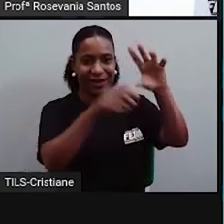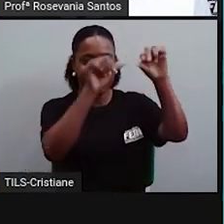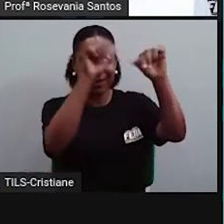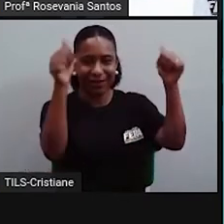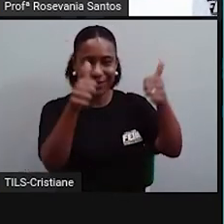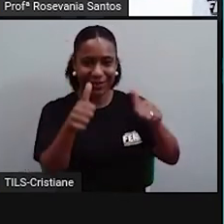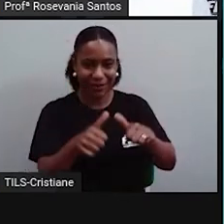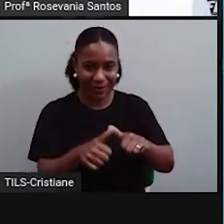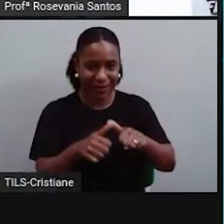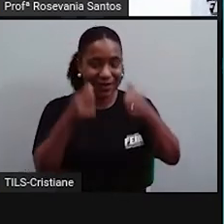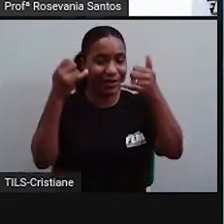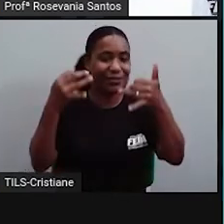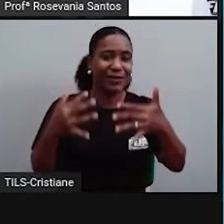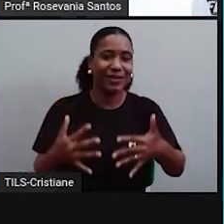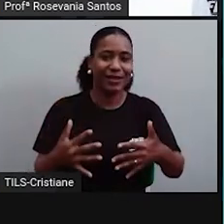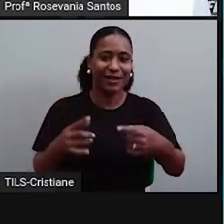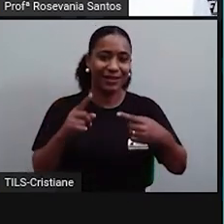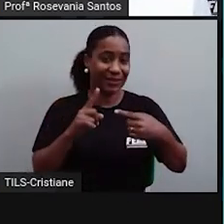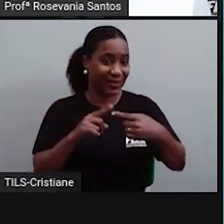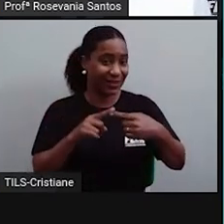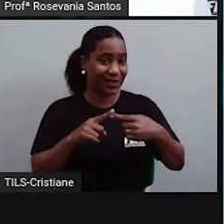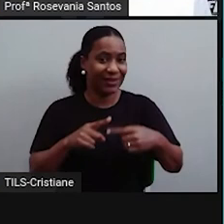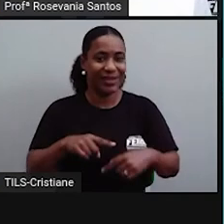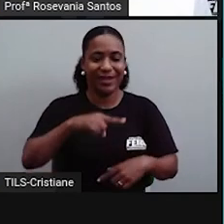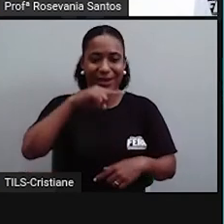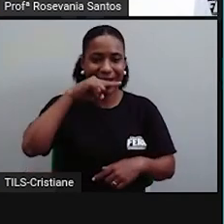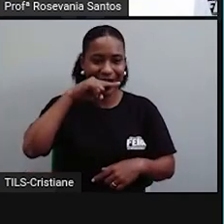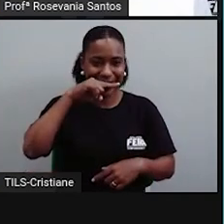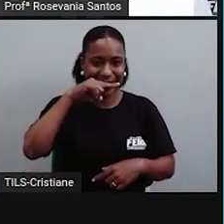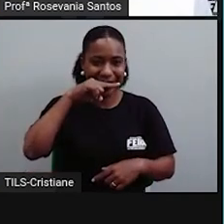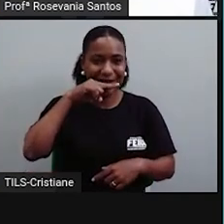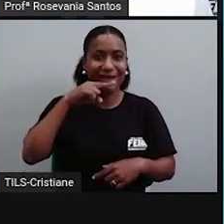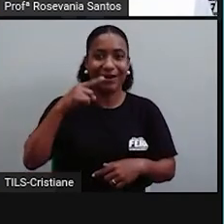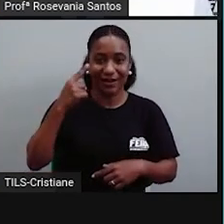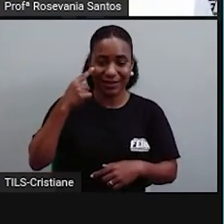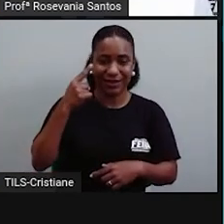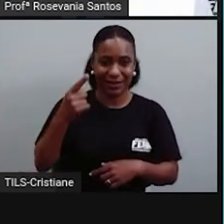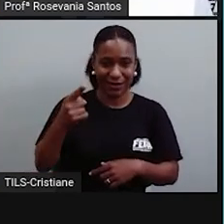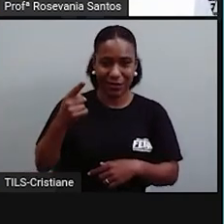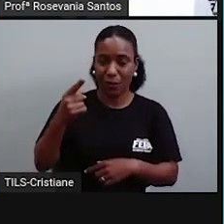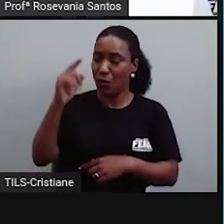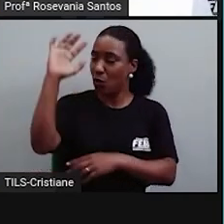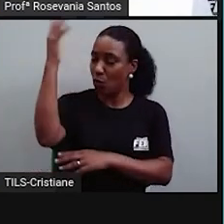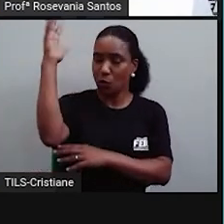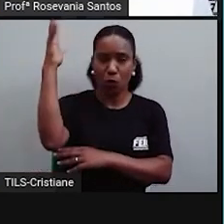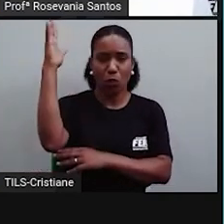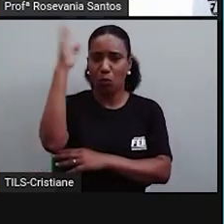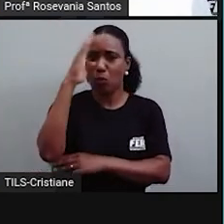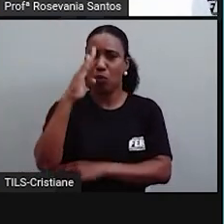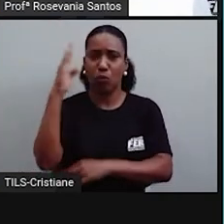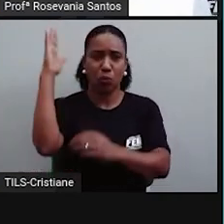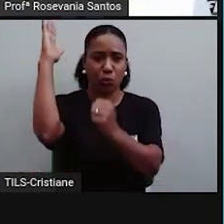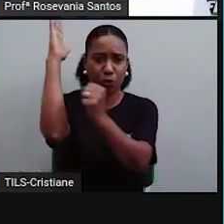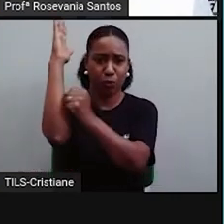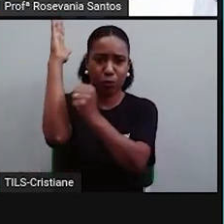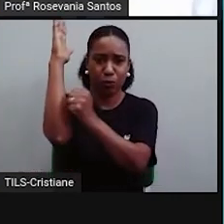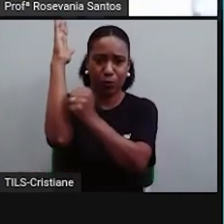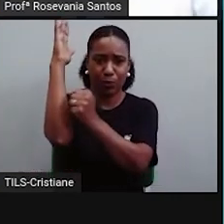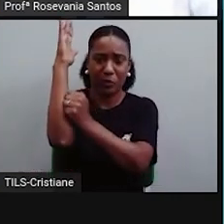falando da cama de açúcar. Ela não entende esse momento aqui, por 30 anos de exploração do